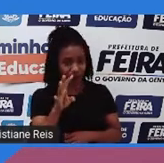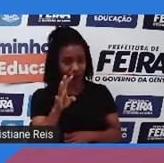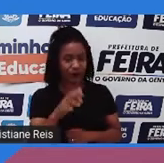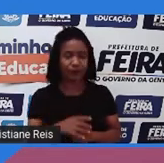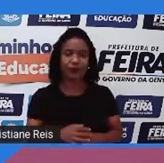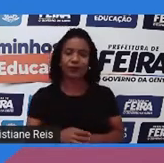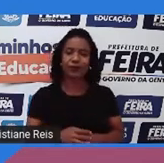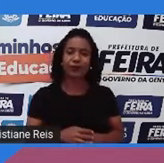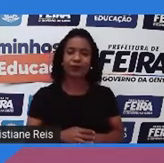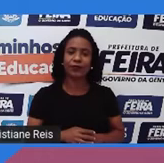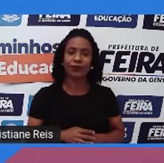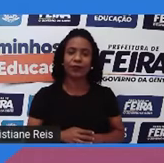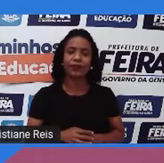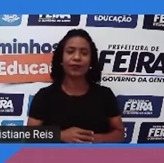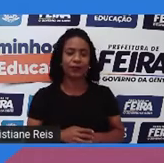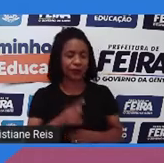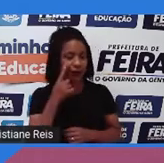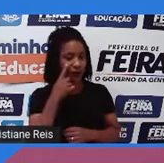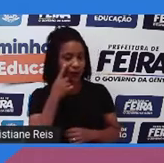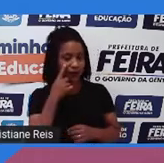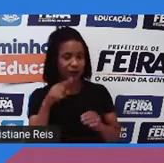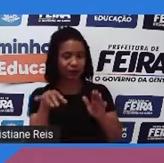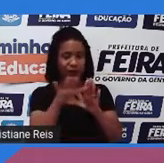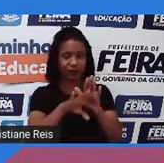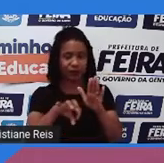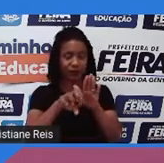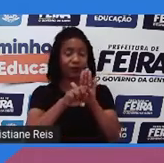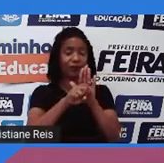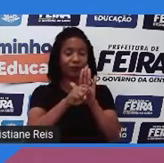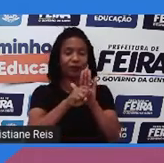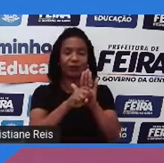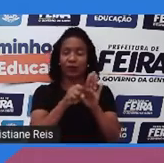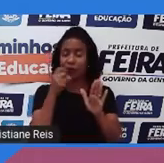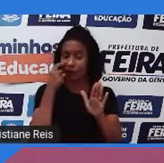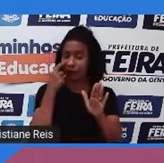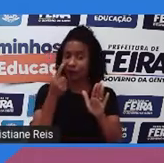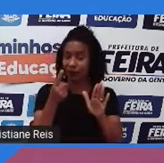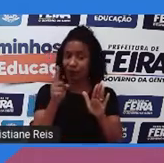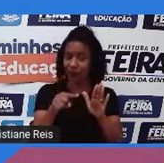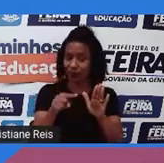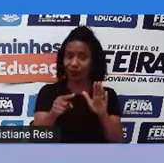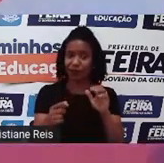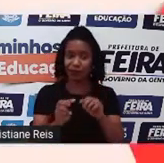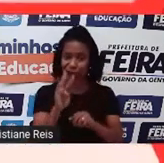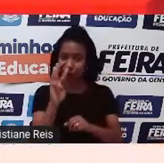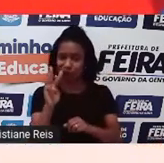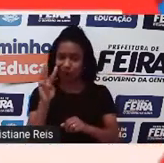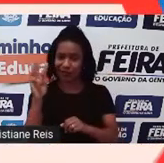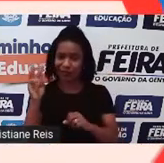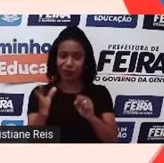Qual desses emblemas é a marca de um site seguro? Então, vamos ver quais são os emblemas.